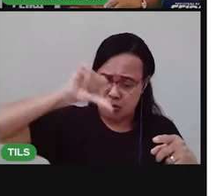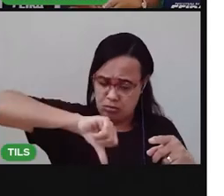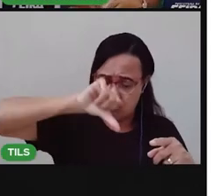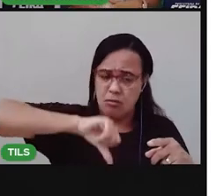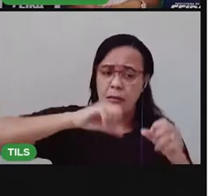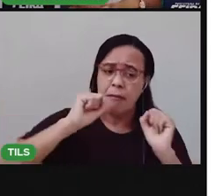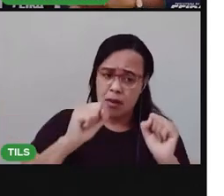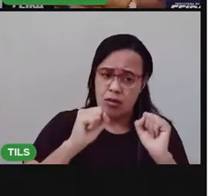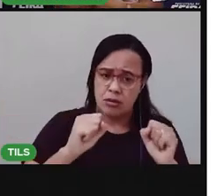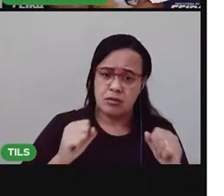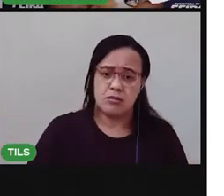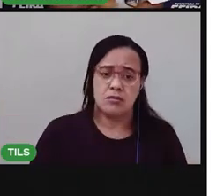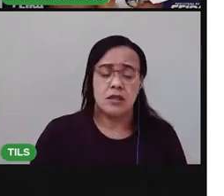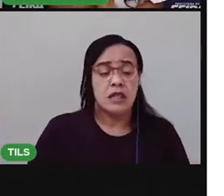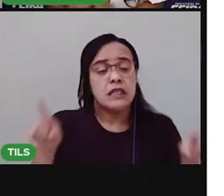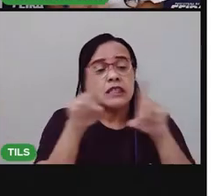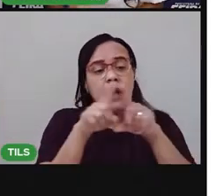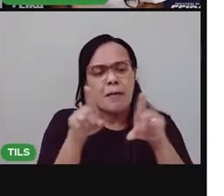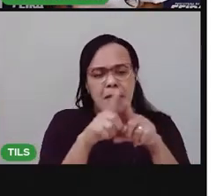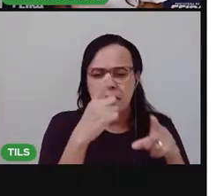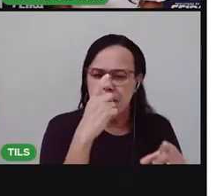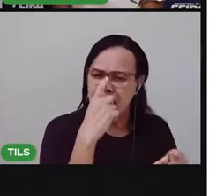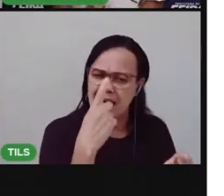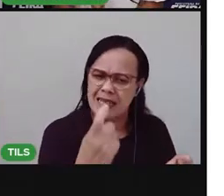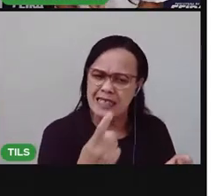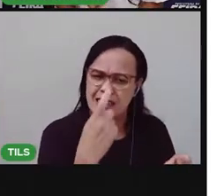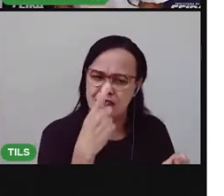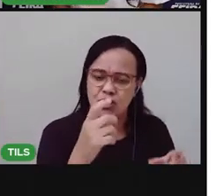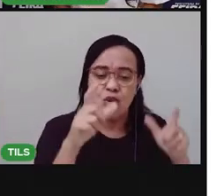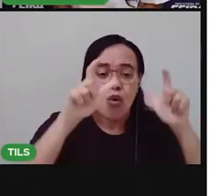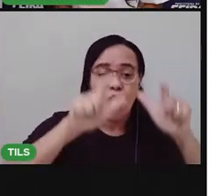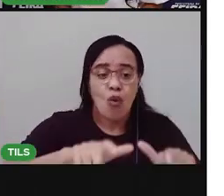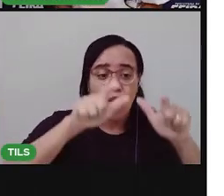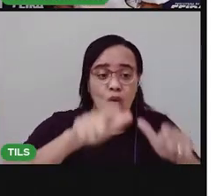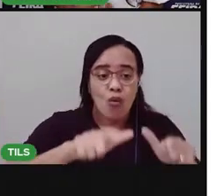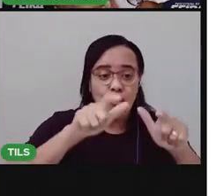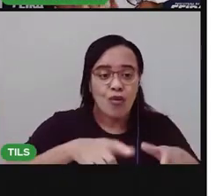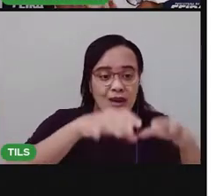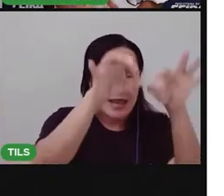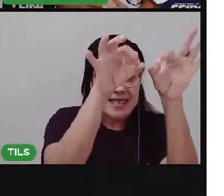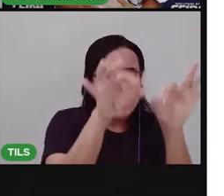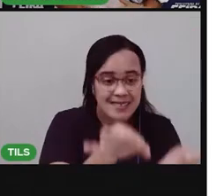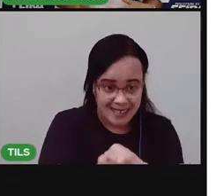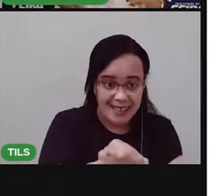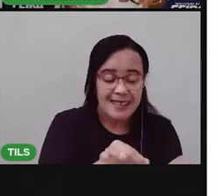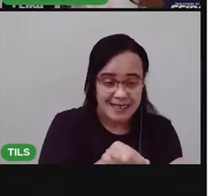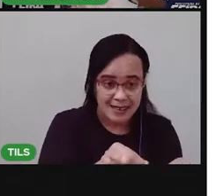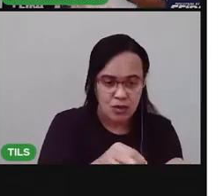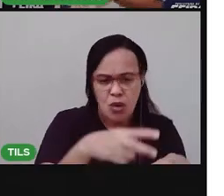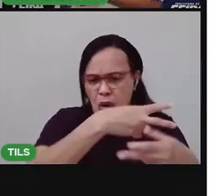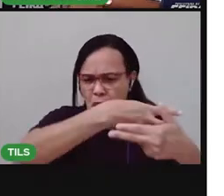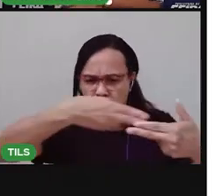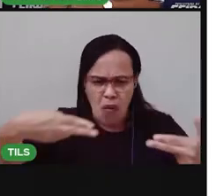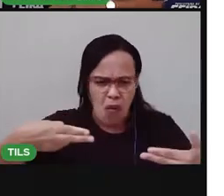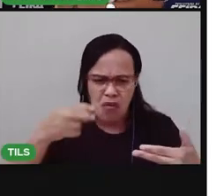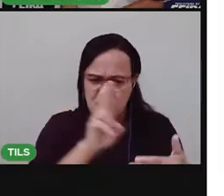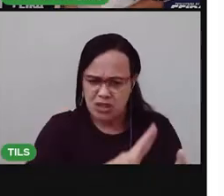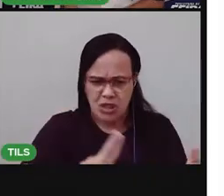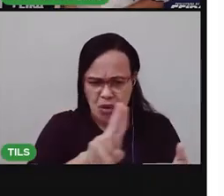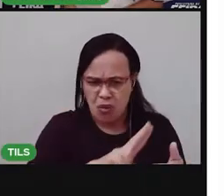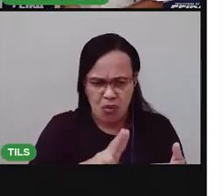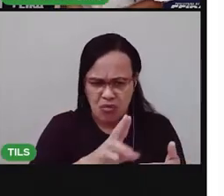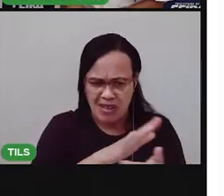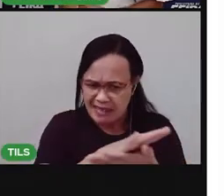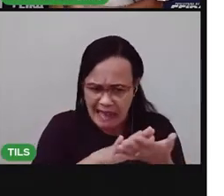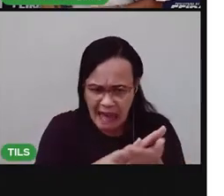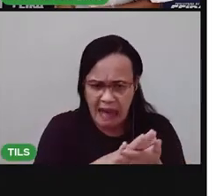e uma casa cheia de lixo cheia de objetos que você não usa mais acumulando ali na